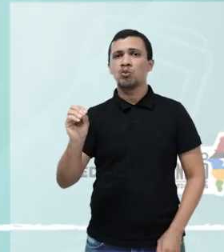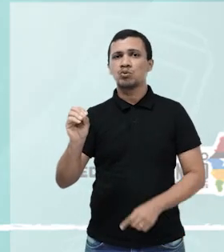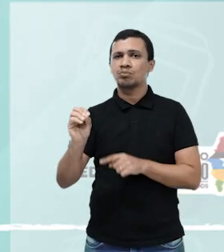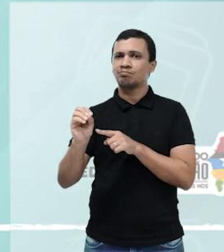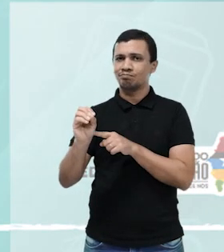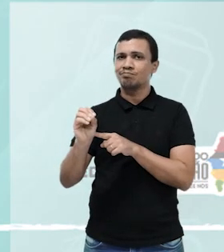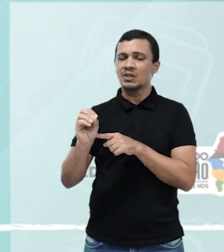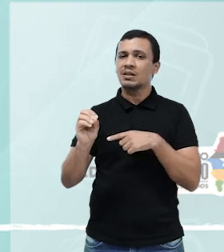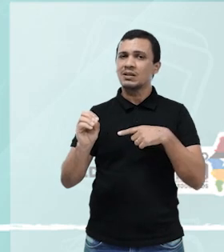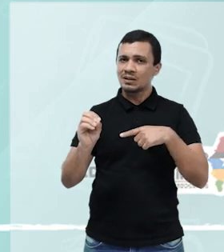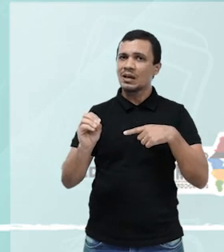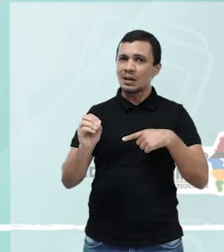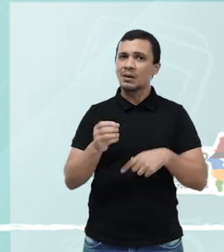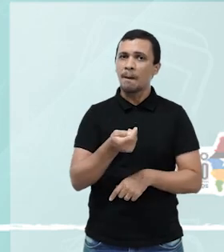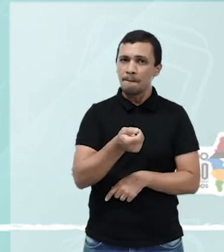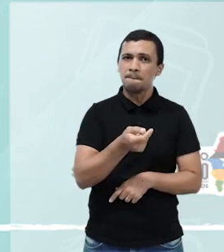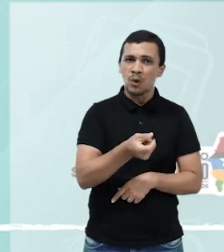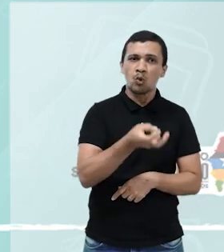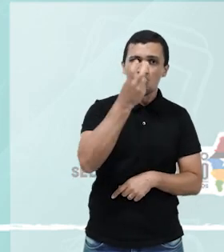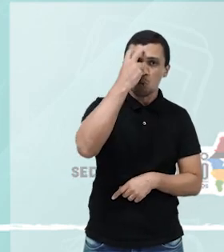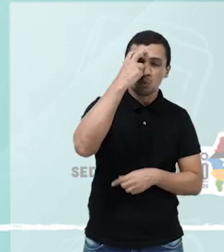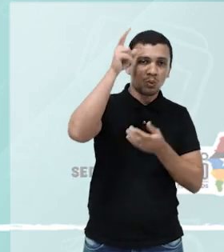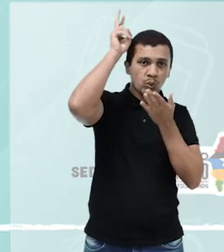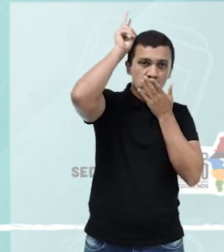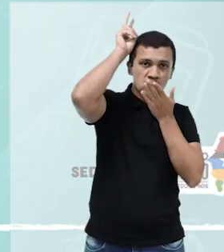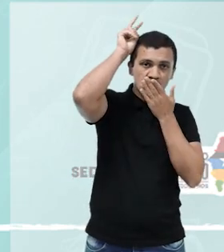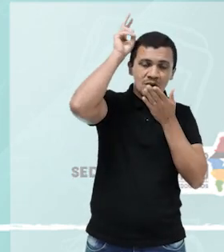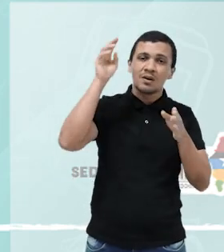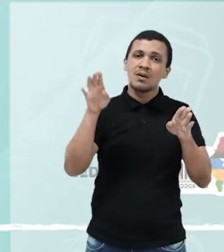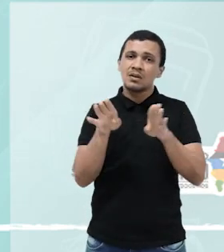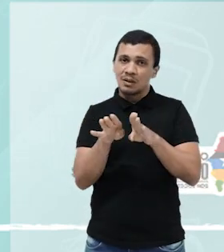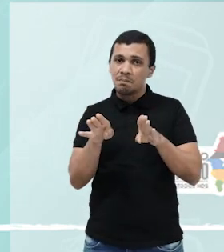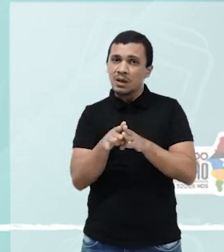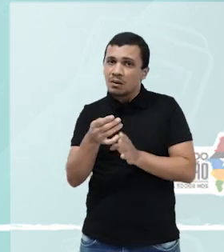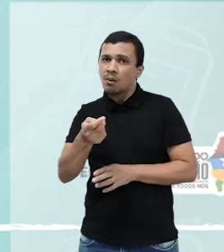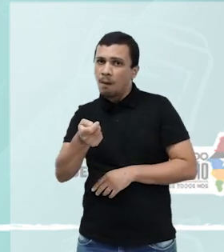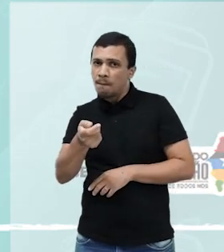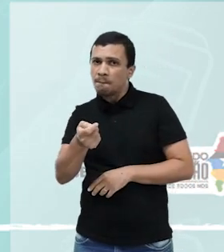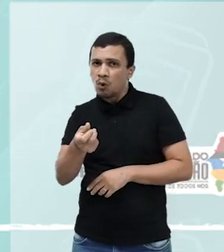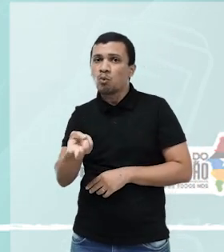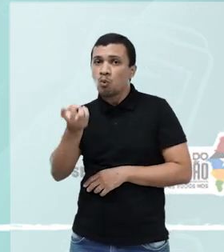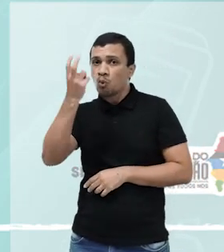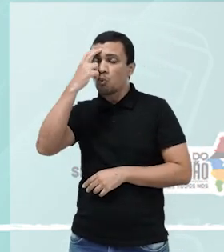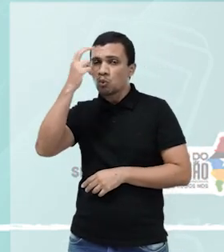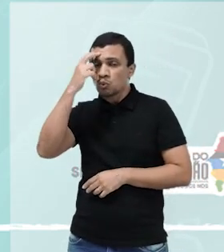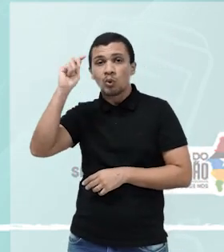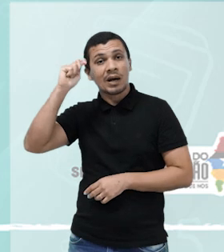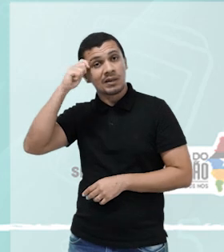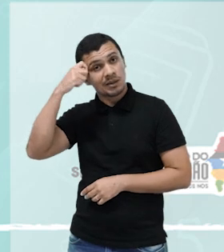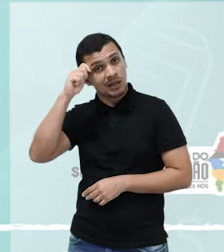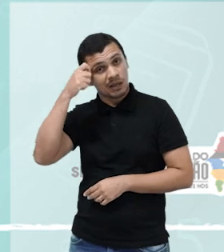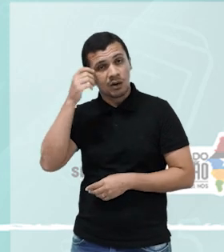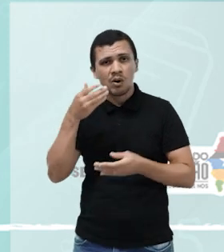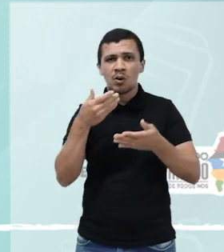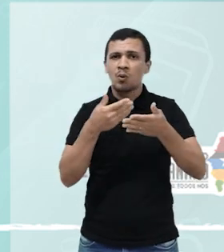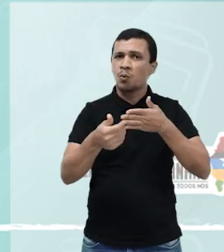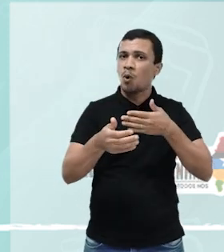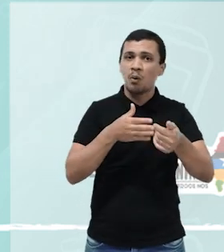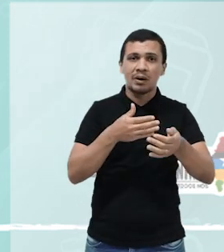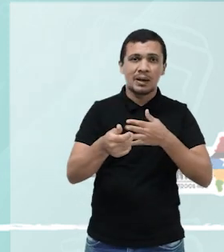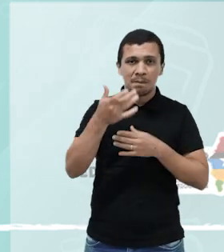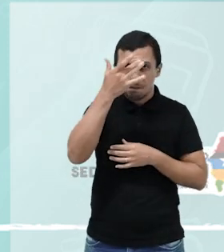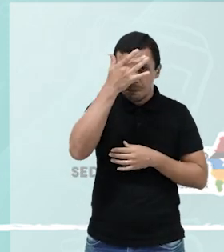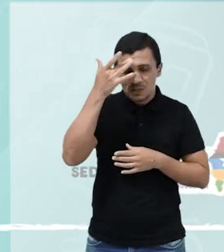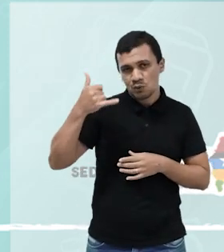pé na cultura indígena e um pé na etnia e religiosidade negra. Ela é integrada por participantes de qualquer idade e